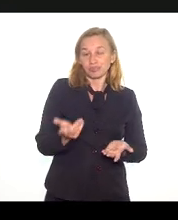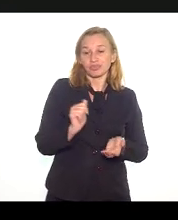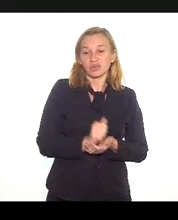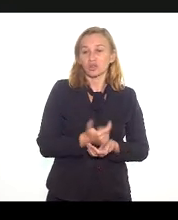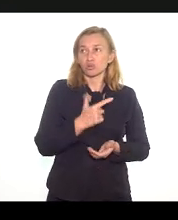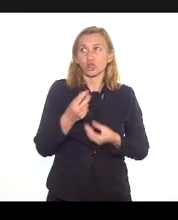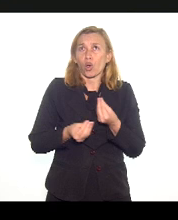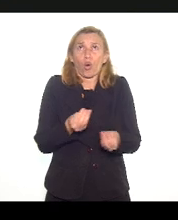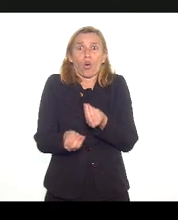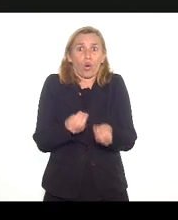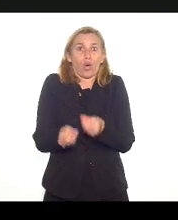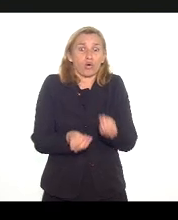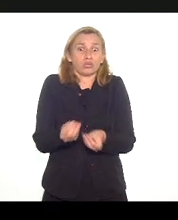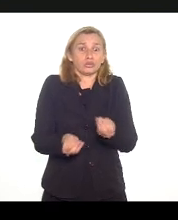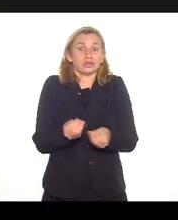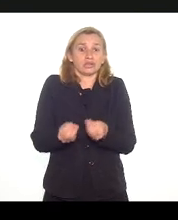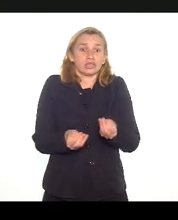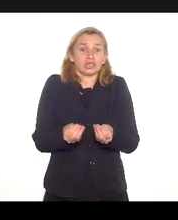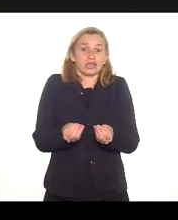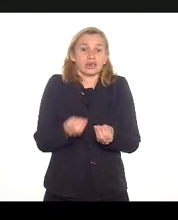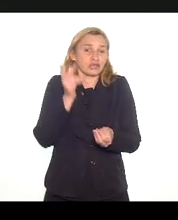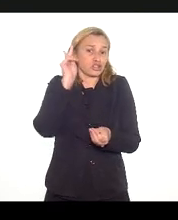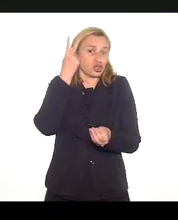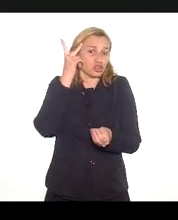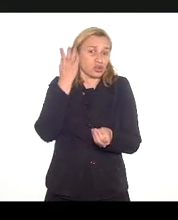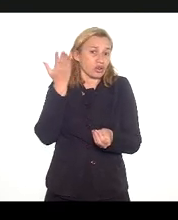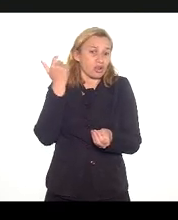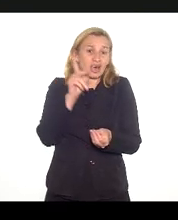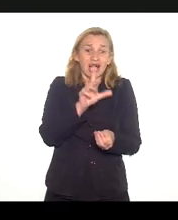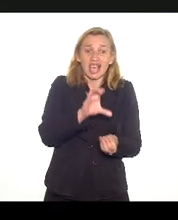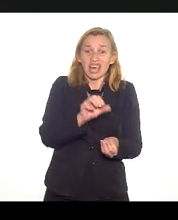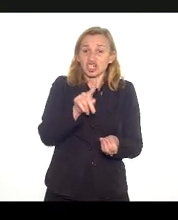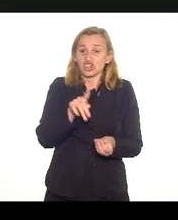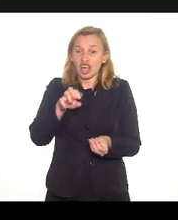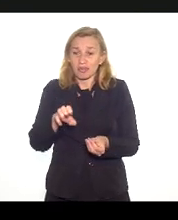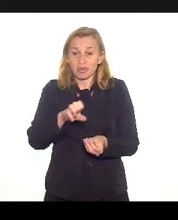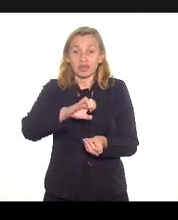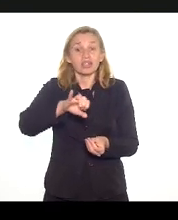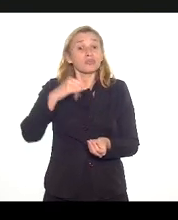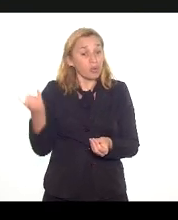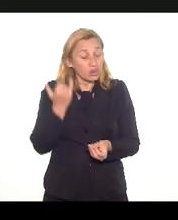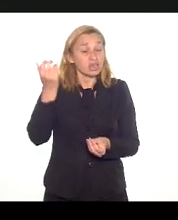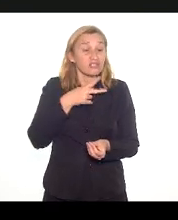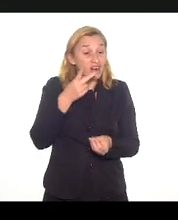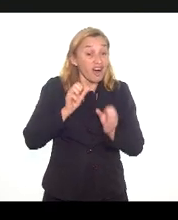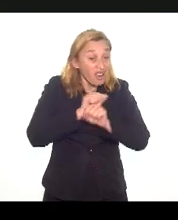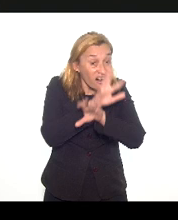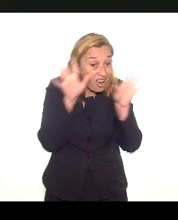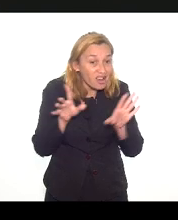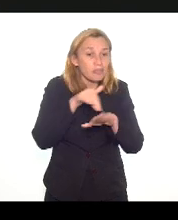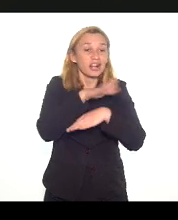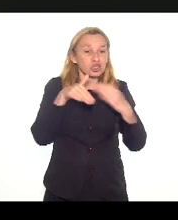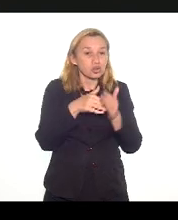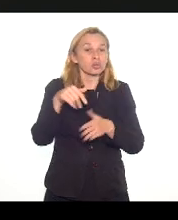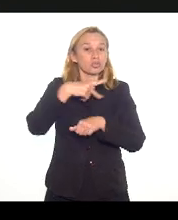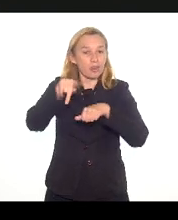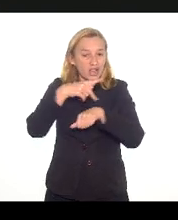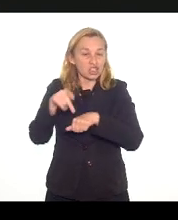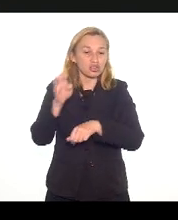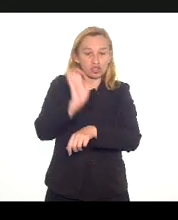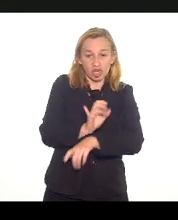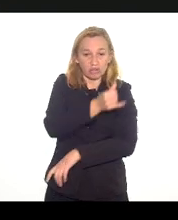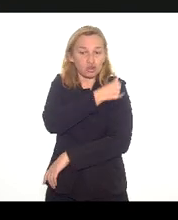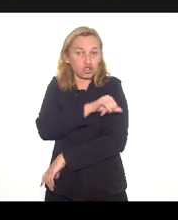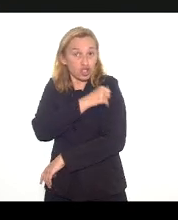Não dá mais para ter cega histórica do Caged, é importante ficar bem claro para todo o país, para o Estado do Rio de Janeiro